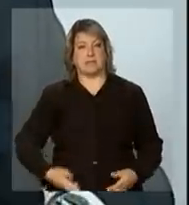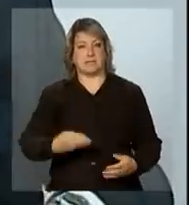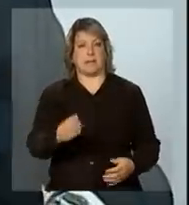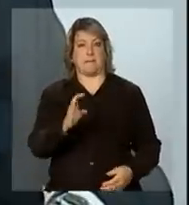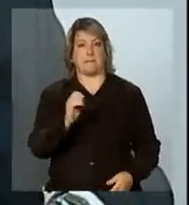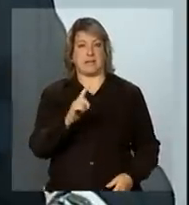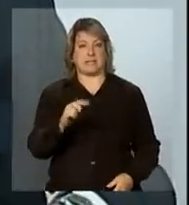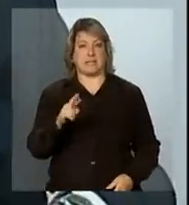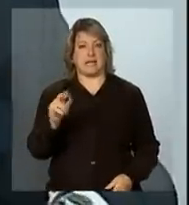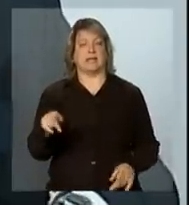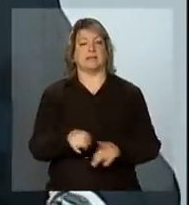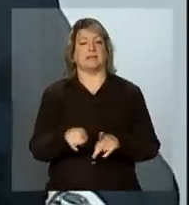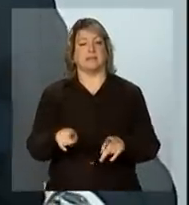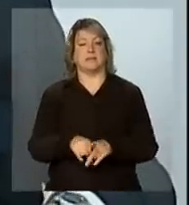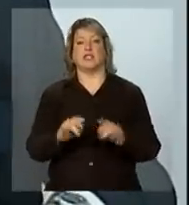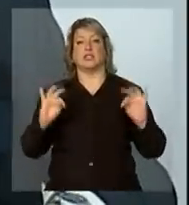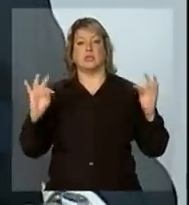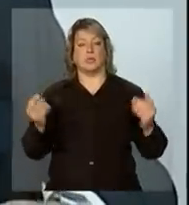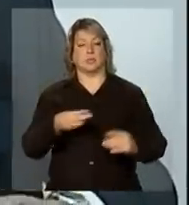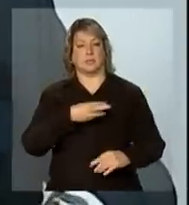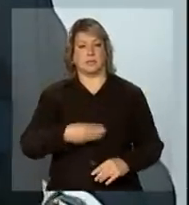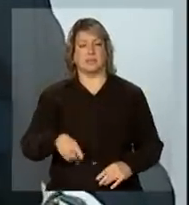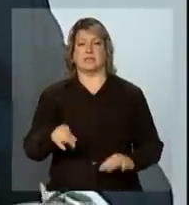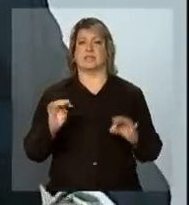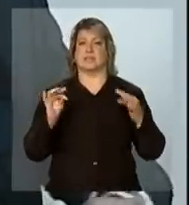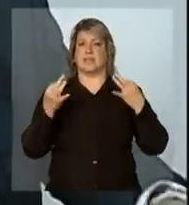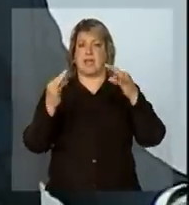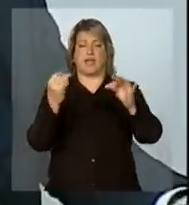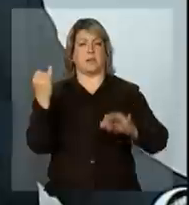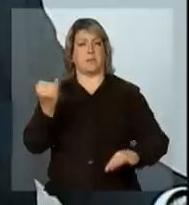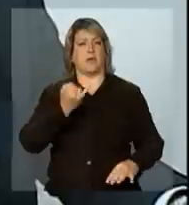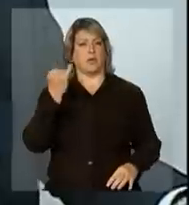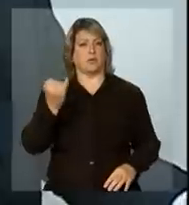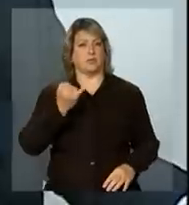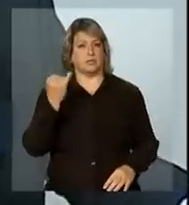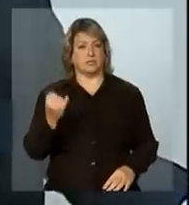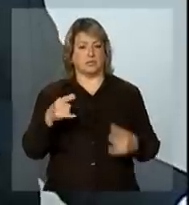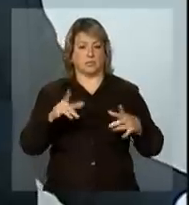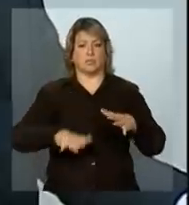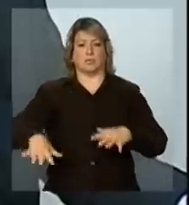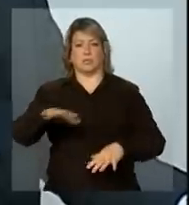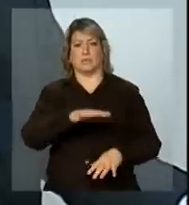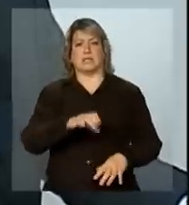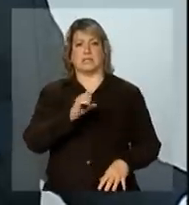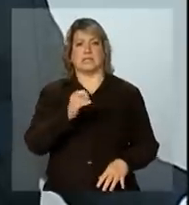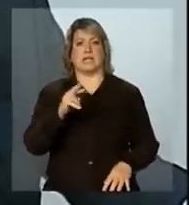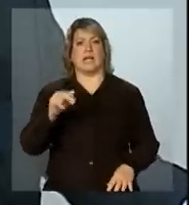investimento também em tecnologia. Ele é muito importante para a gente na região serrana.